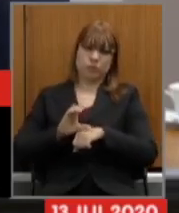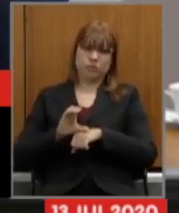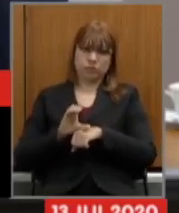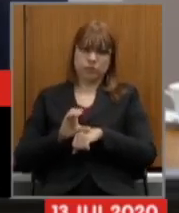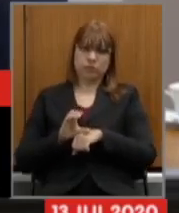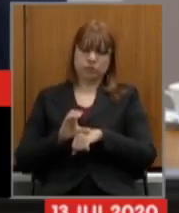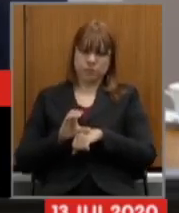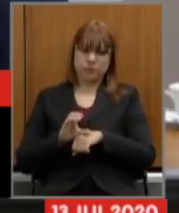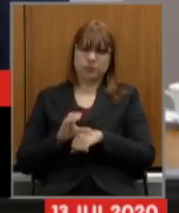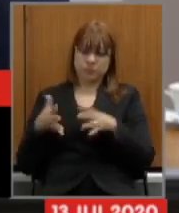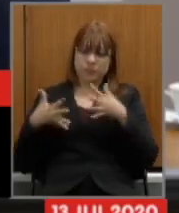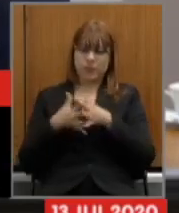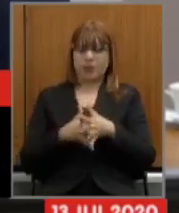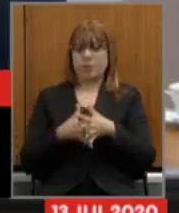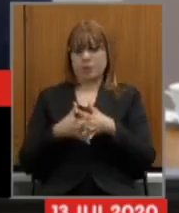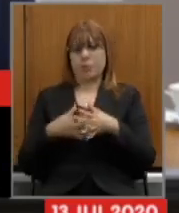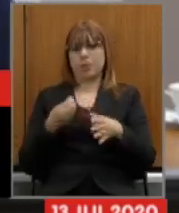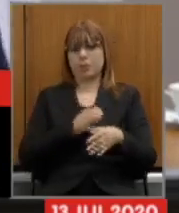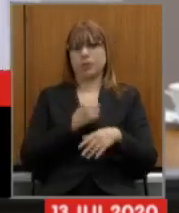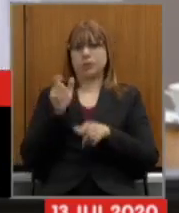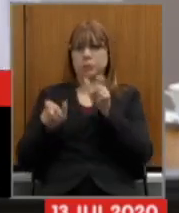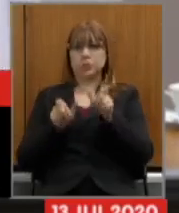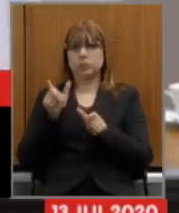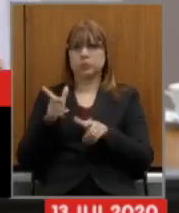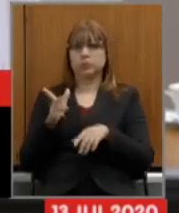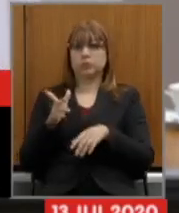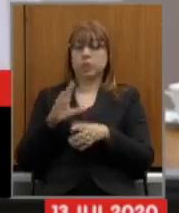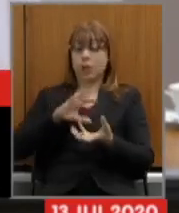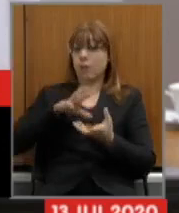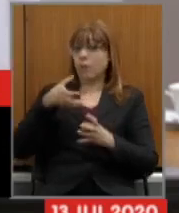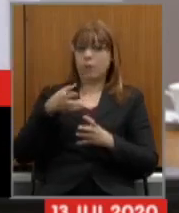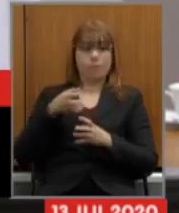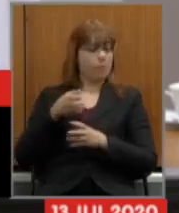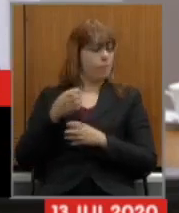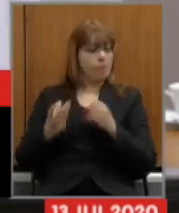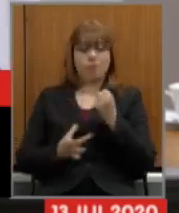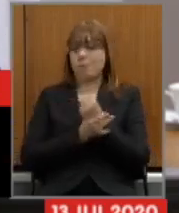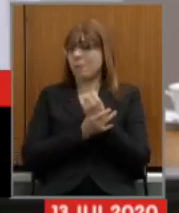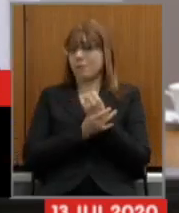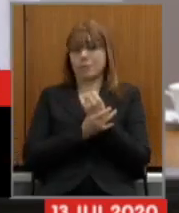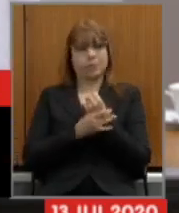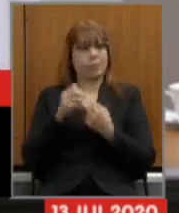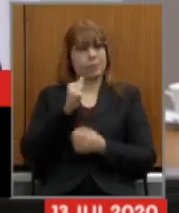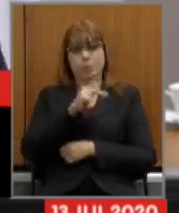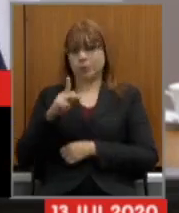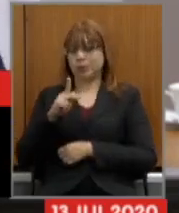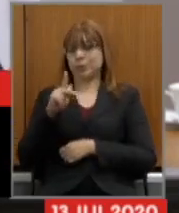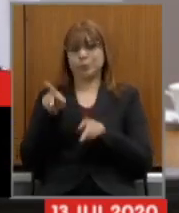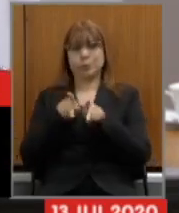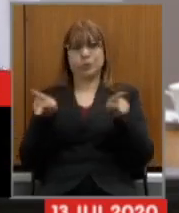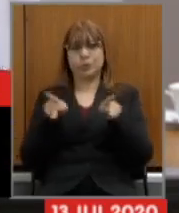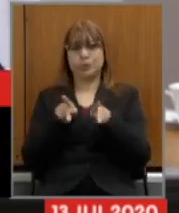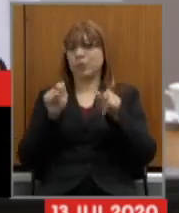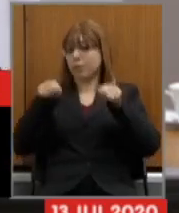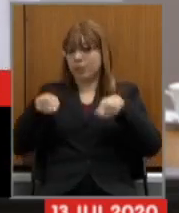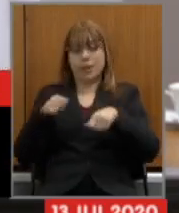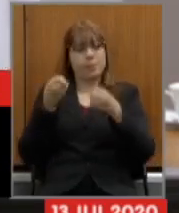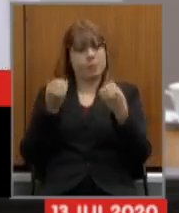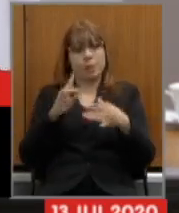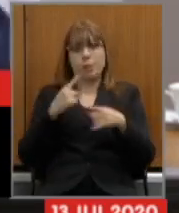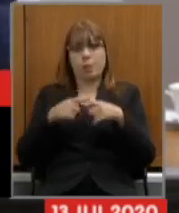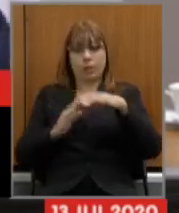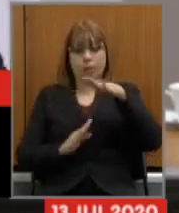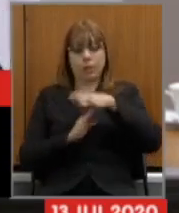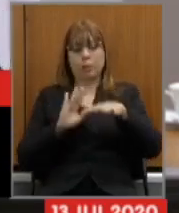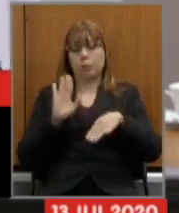avassaladora a vida das pessoas a reforma não garante a aposentadoria especial das professoras não dá tempo de explicar porque meu tempo já